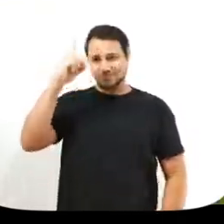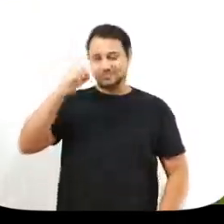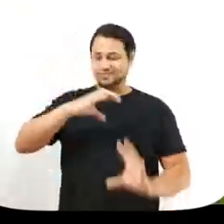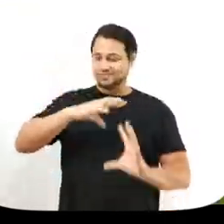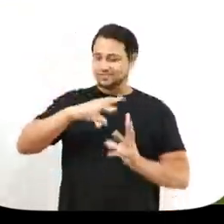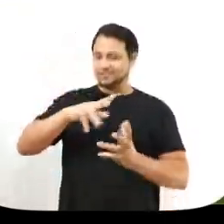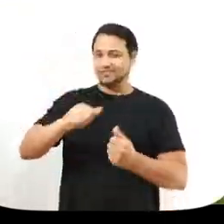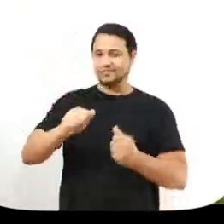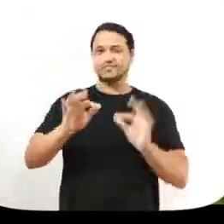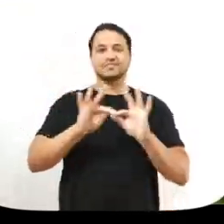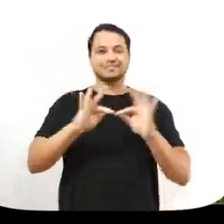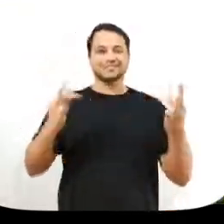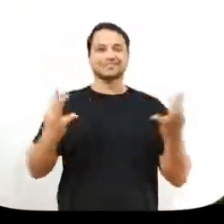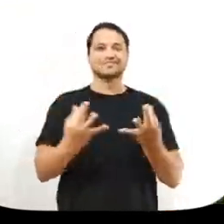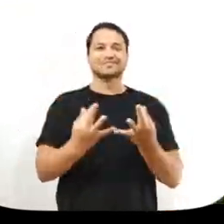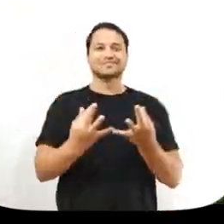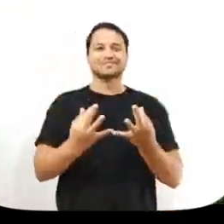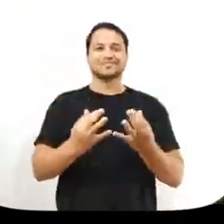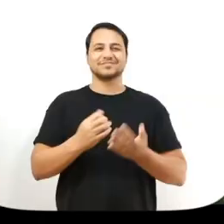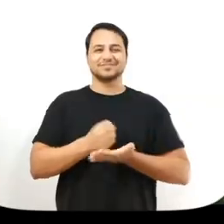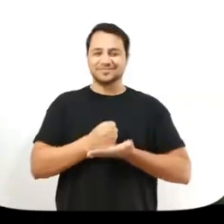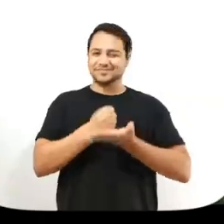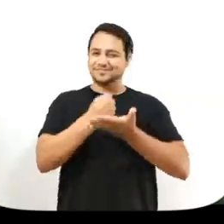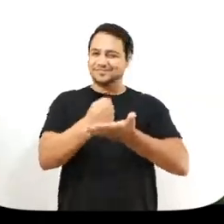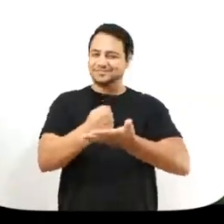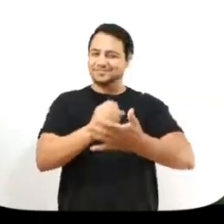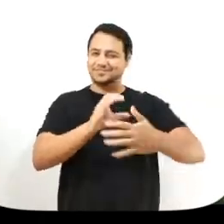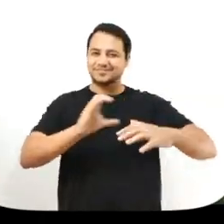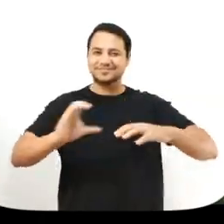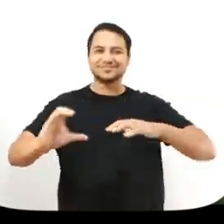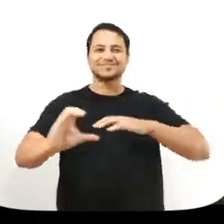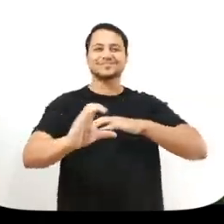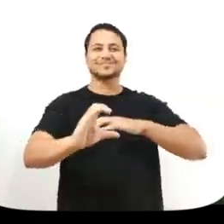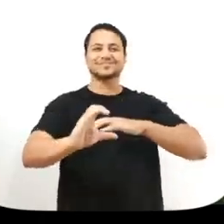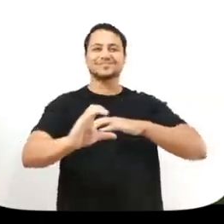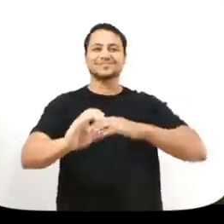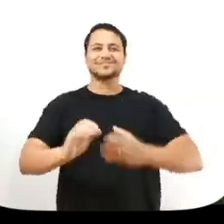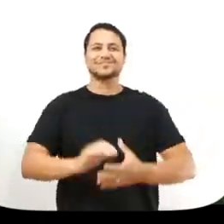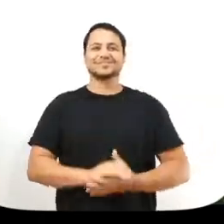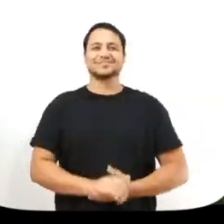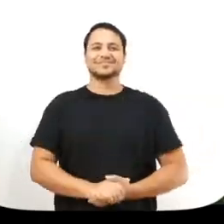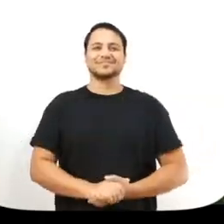Internacional da Família. Apoio Rede Selinalta.